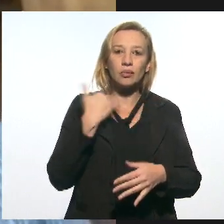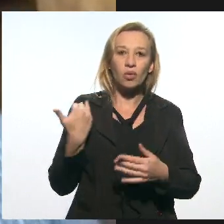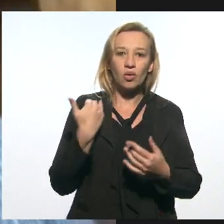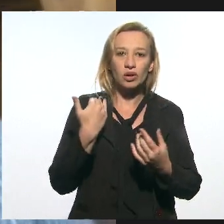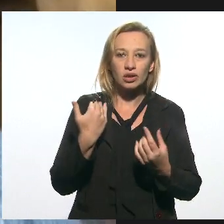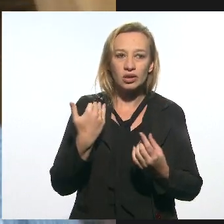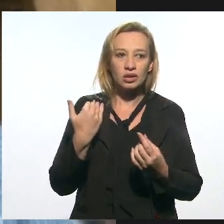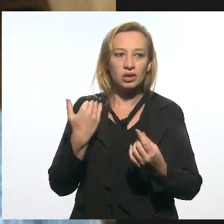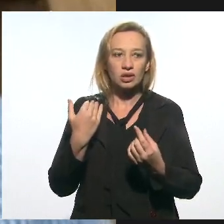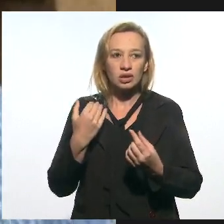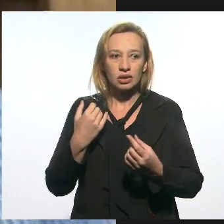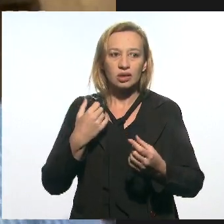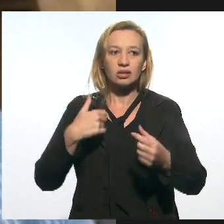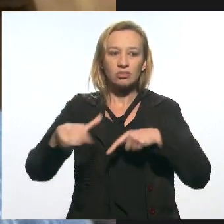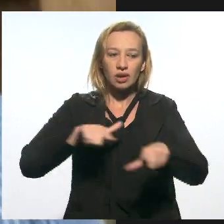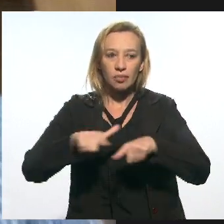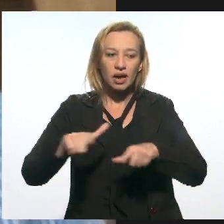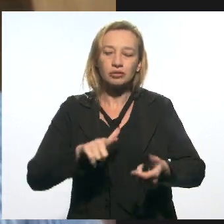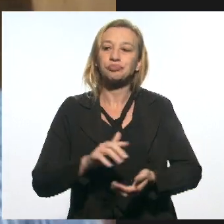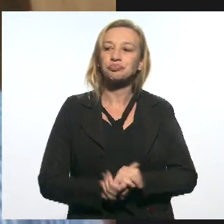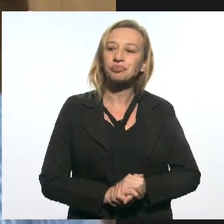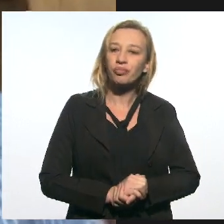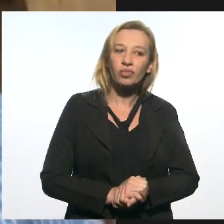nossos policiais. nas favelas.